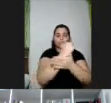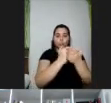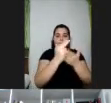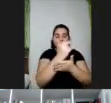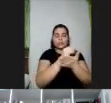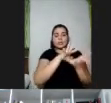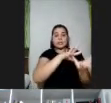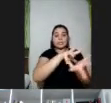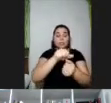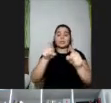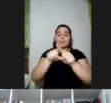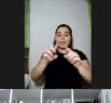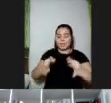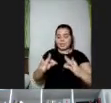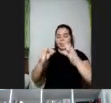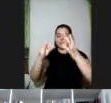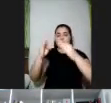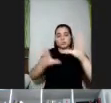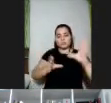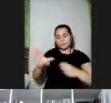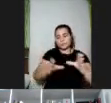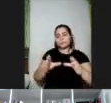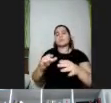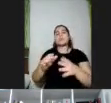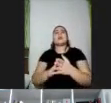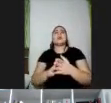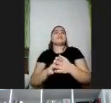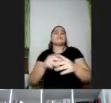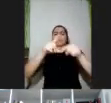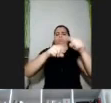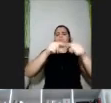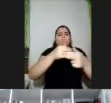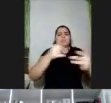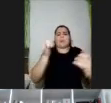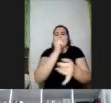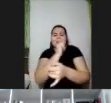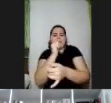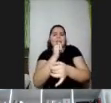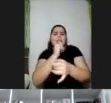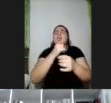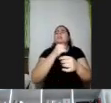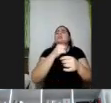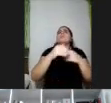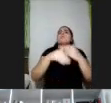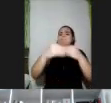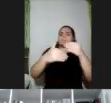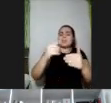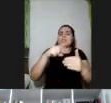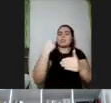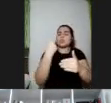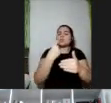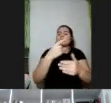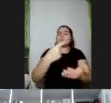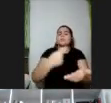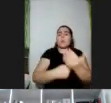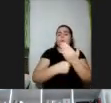assistivas, que são conjuntos de aparelhos, produtos técnicos, serviços, procedimentos, que nos ajudam a promover